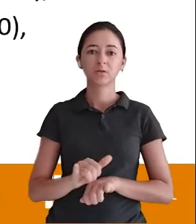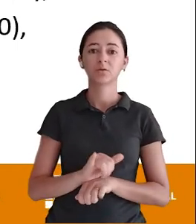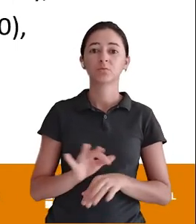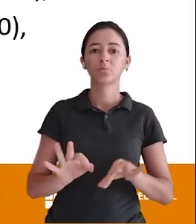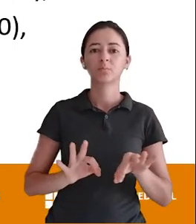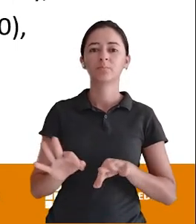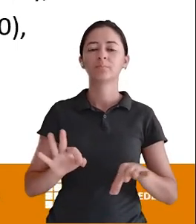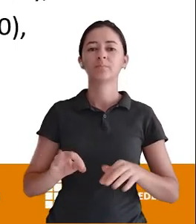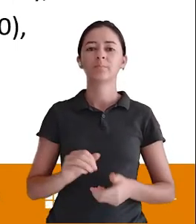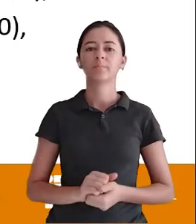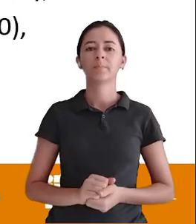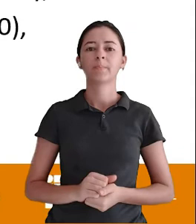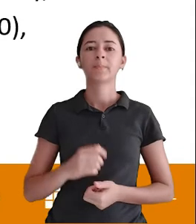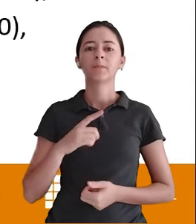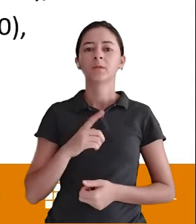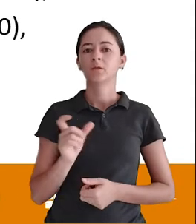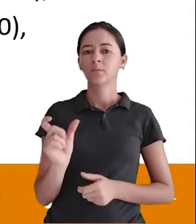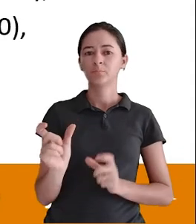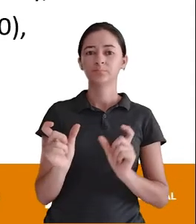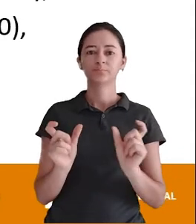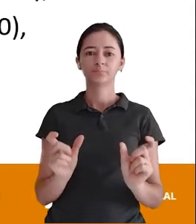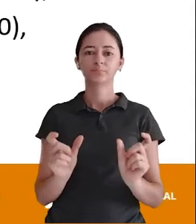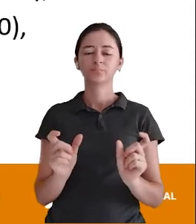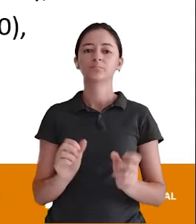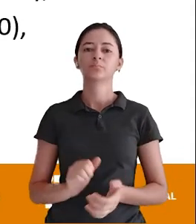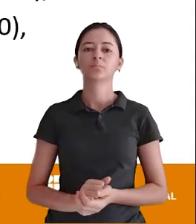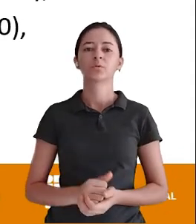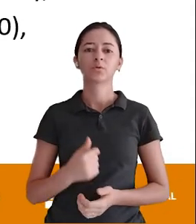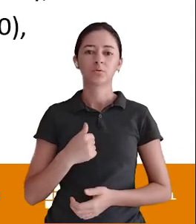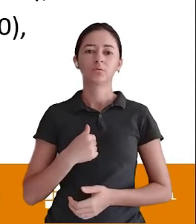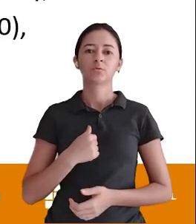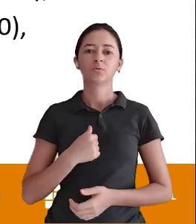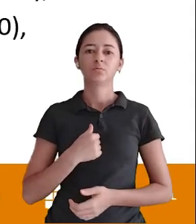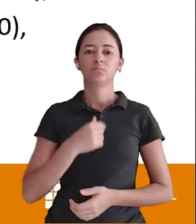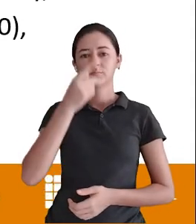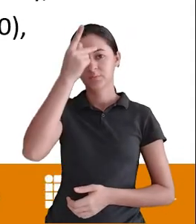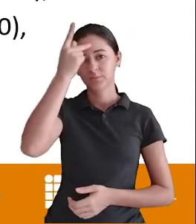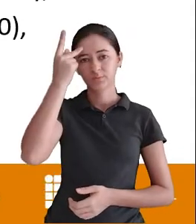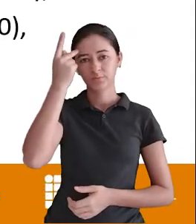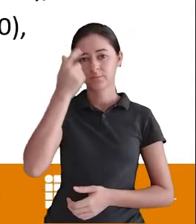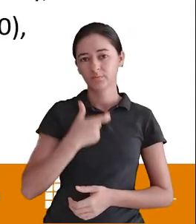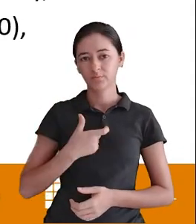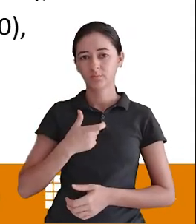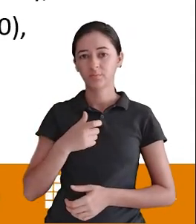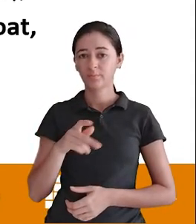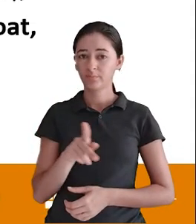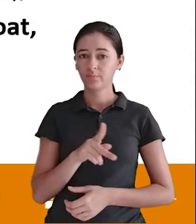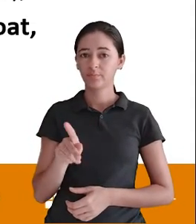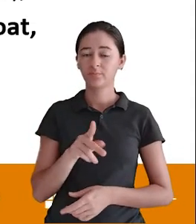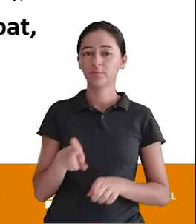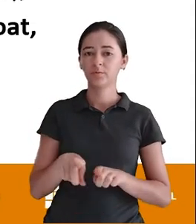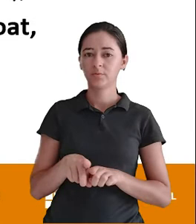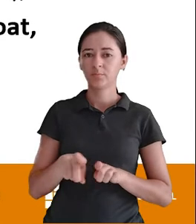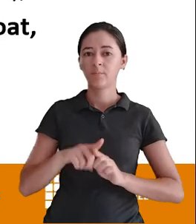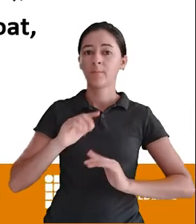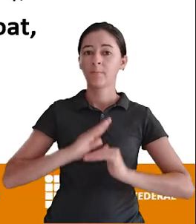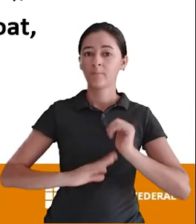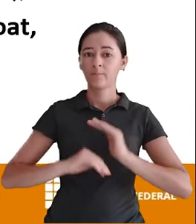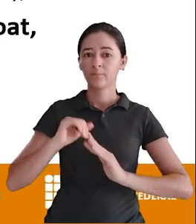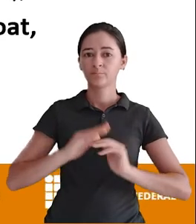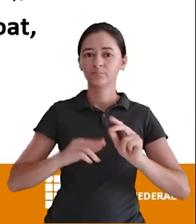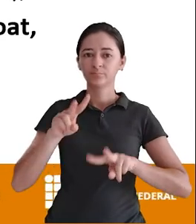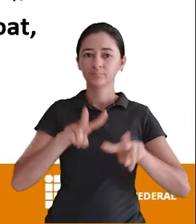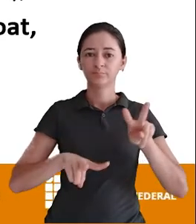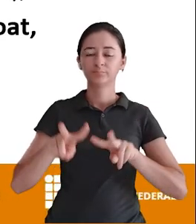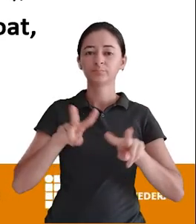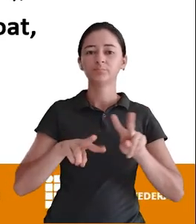palavras-chave Eu pessoalmente Como professor Como também analista Desenvolvedor Eu gosto mais de usar O after